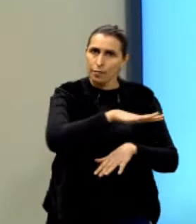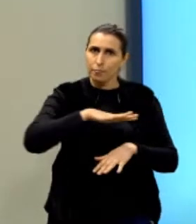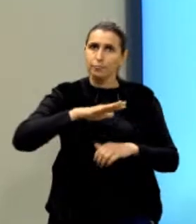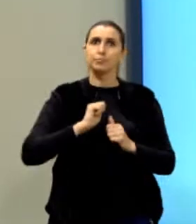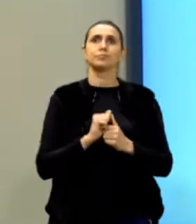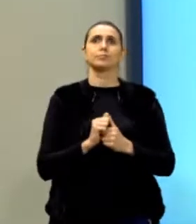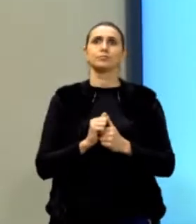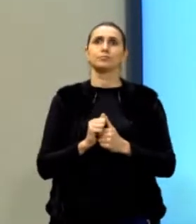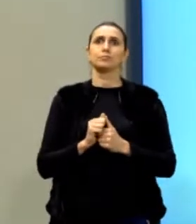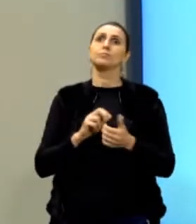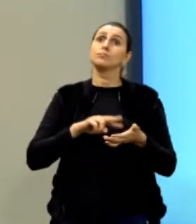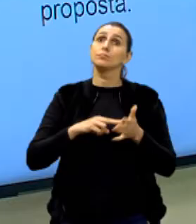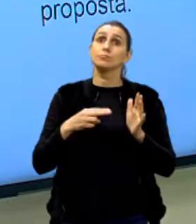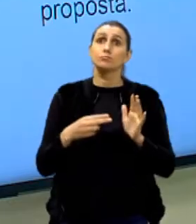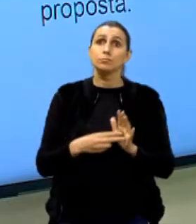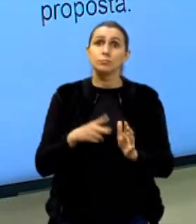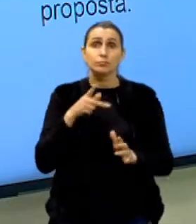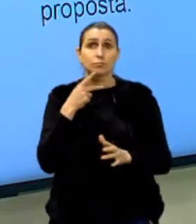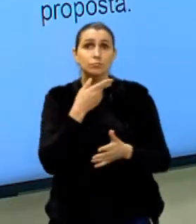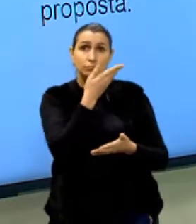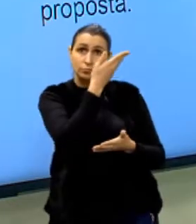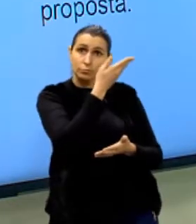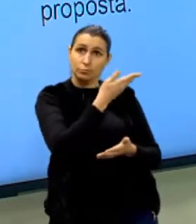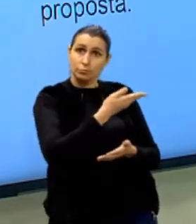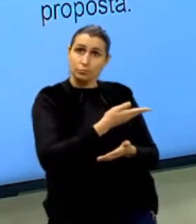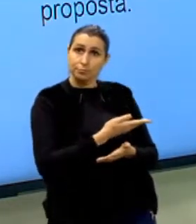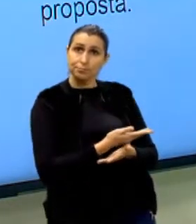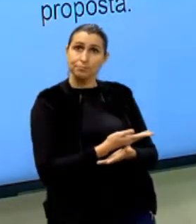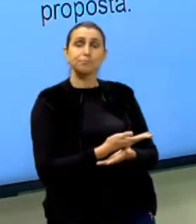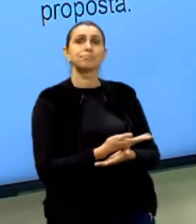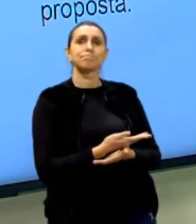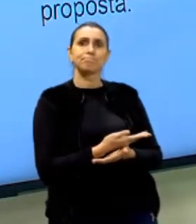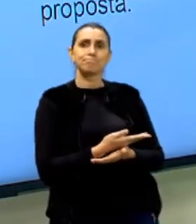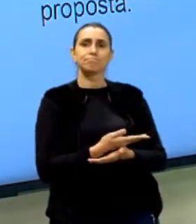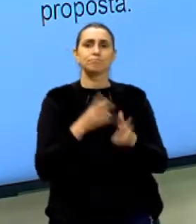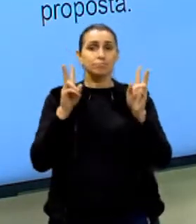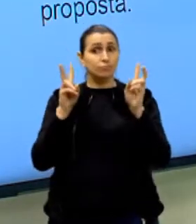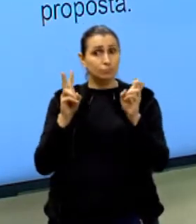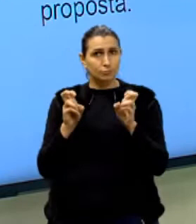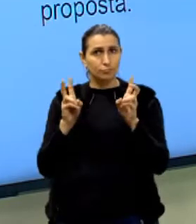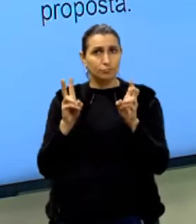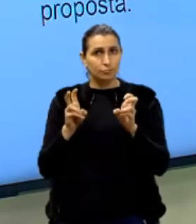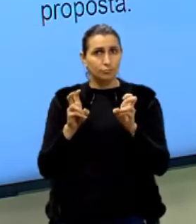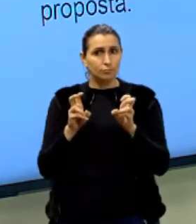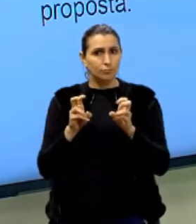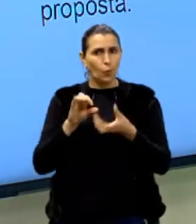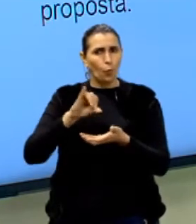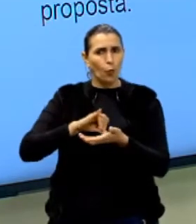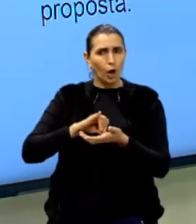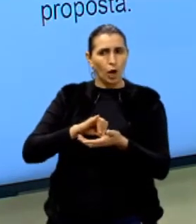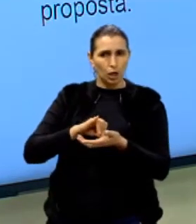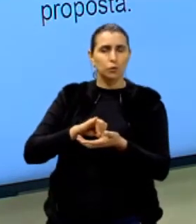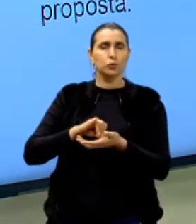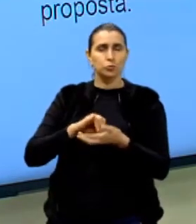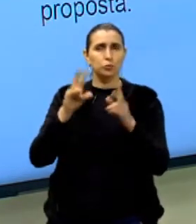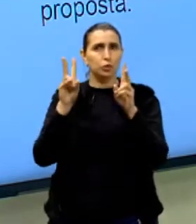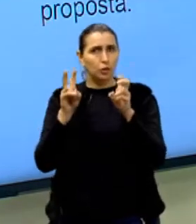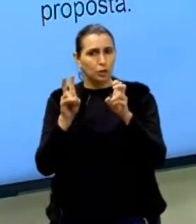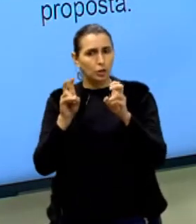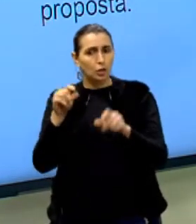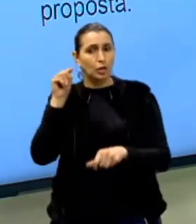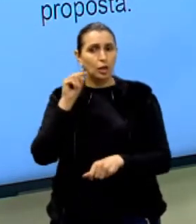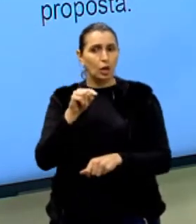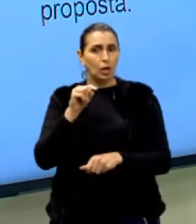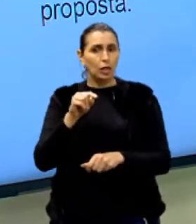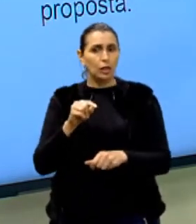Ou seja, o que eles estão dizendo para vocês ali? O tema, então, o eixo temático que a gente chama, ele